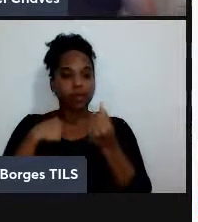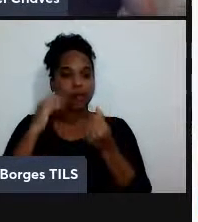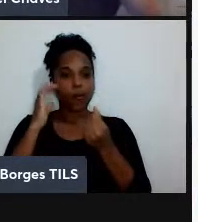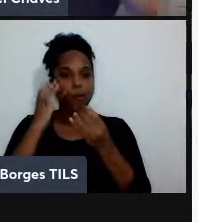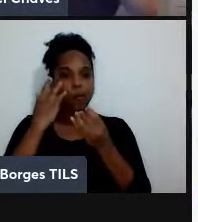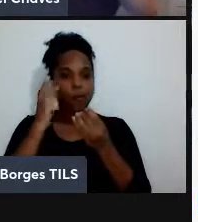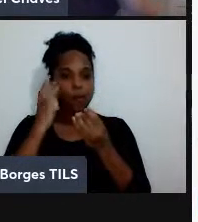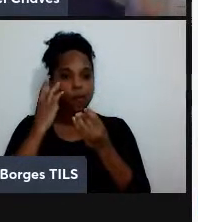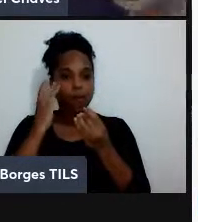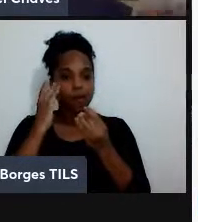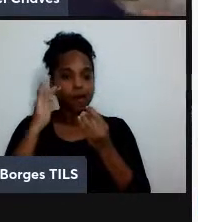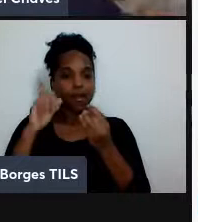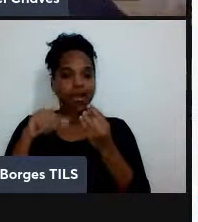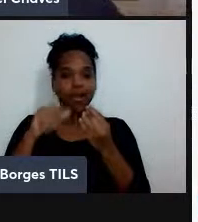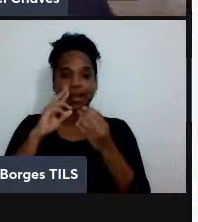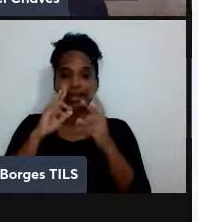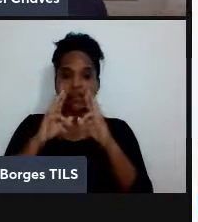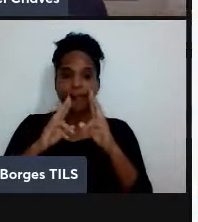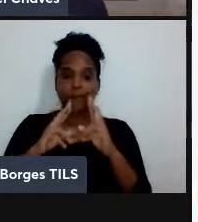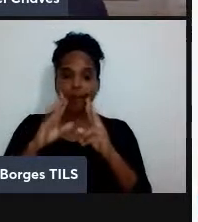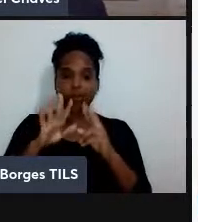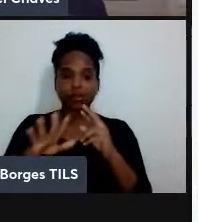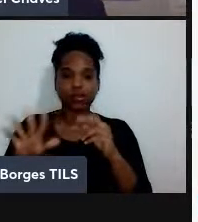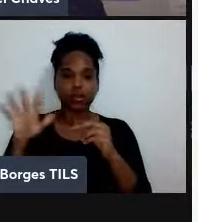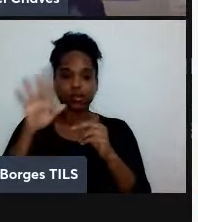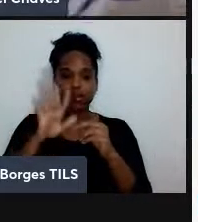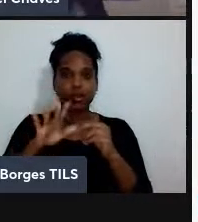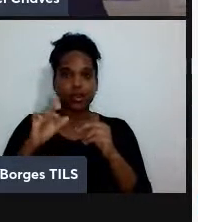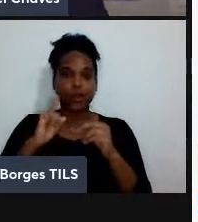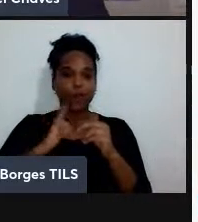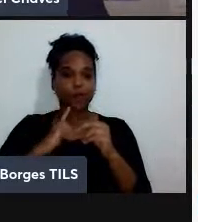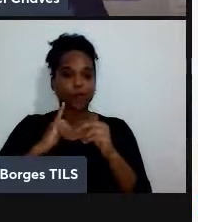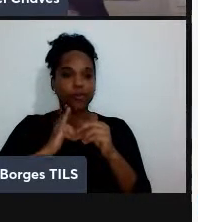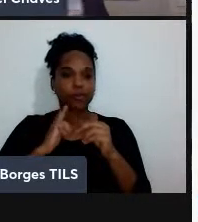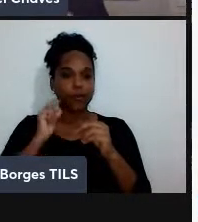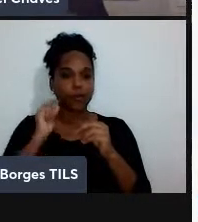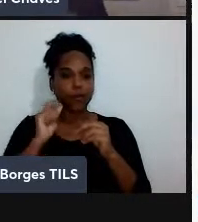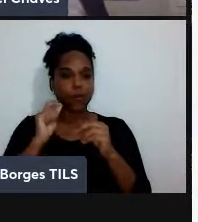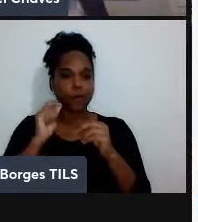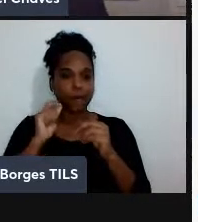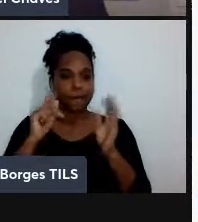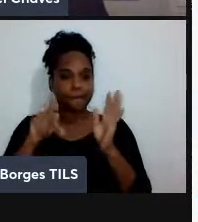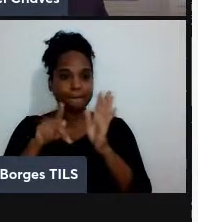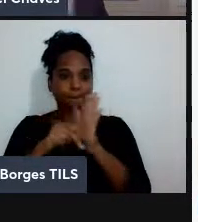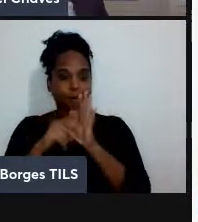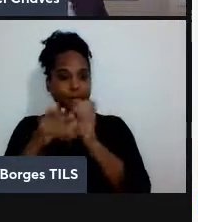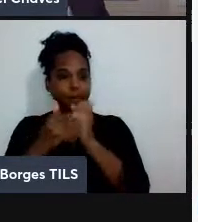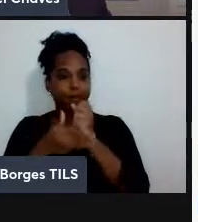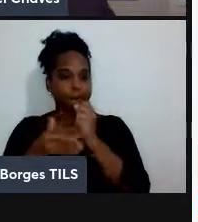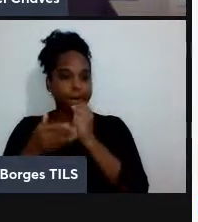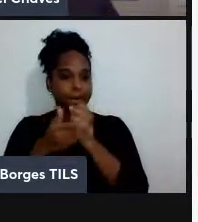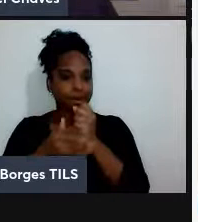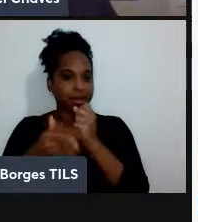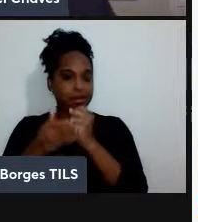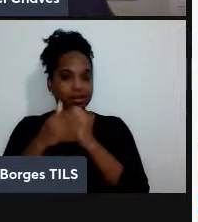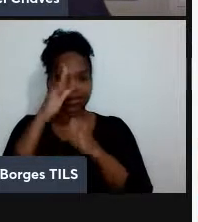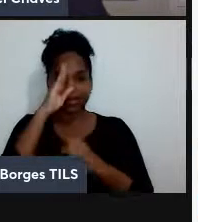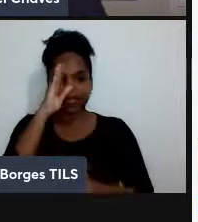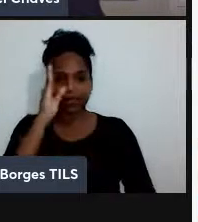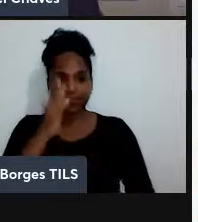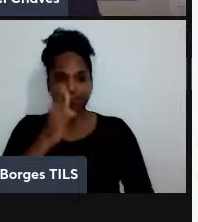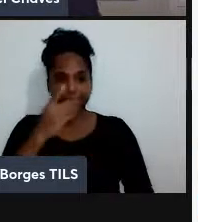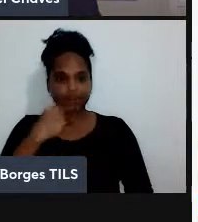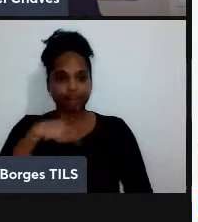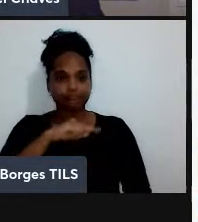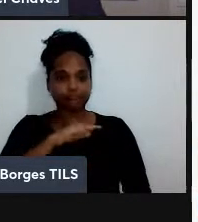a resposta geral é essa que anda de mãos dadas que os fundamentos são essenciais para que esse avanço ocorra